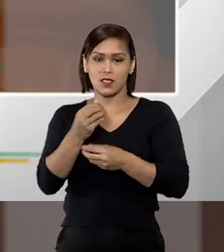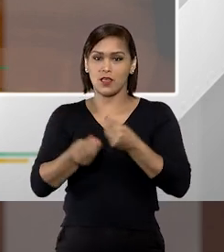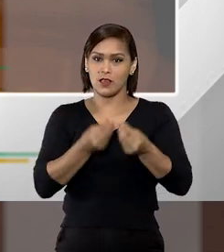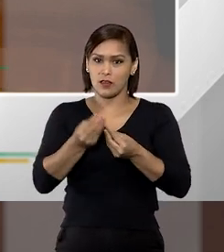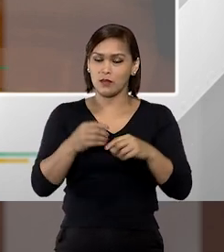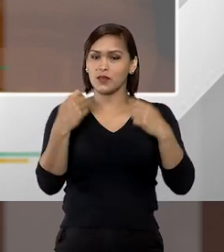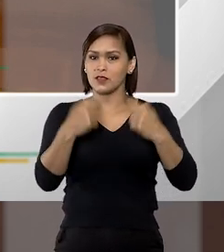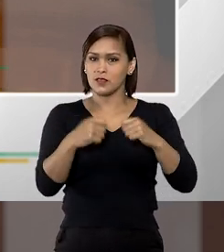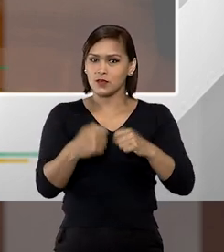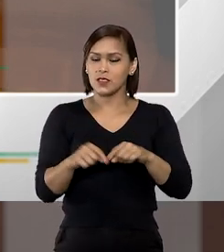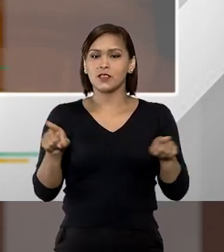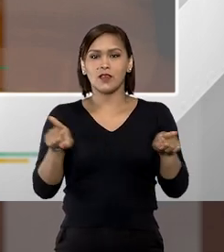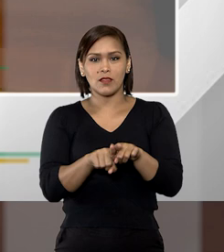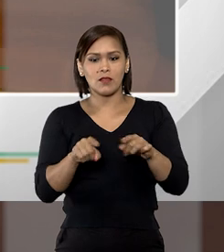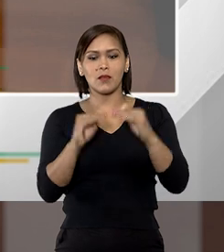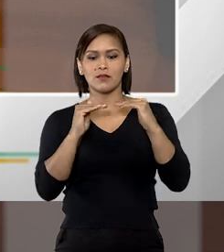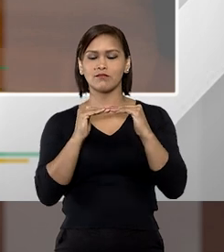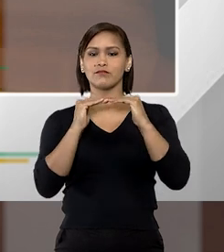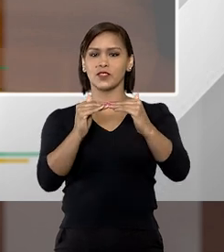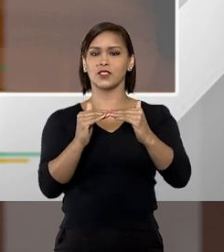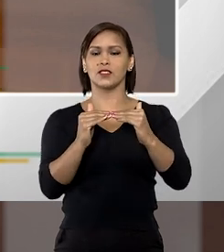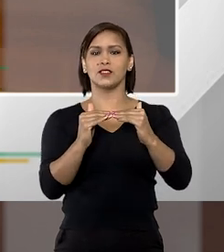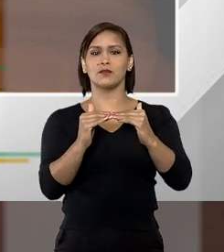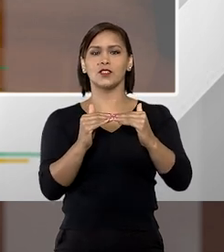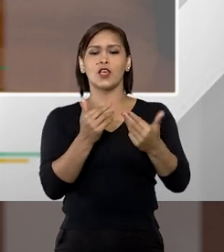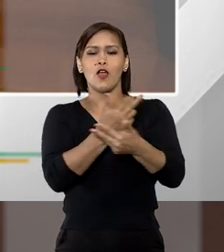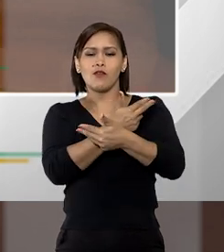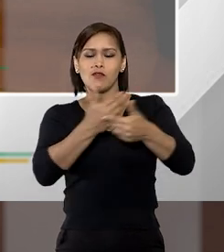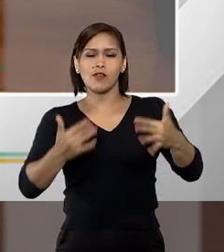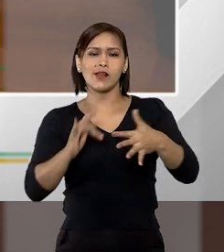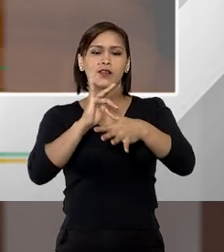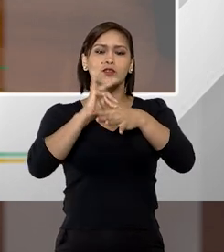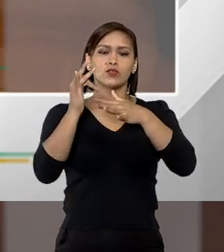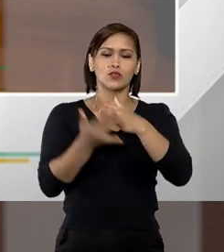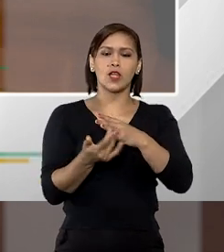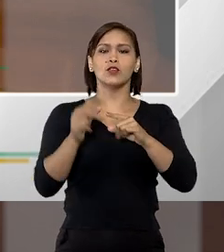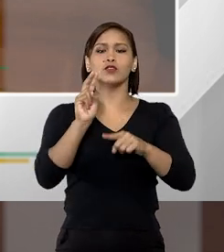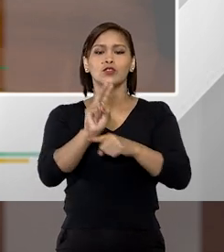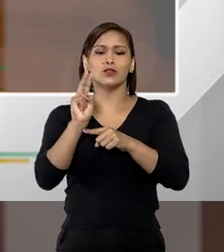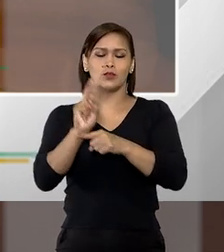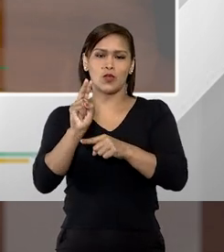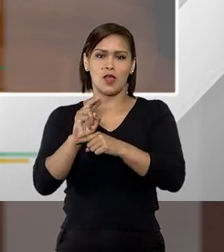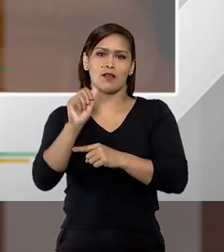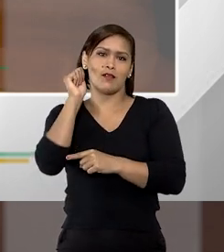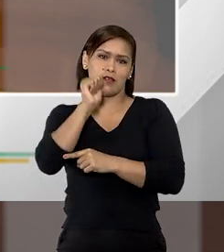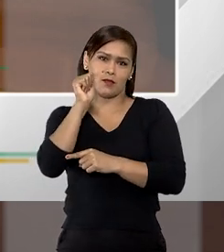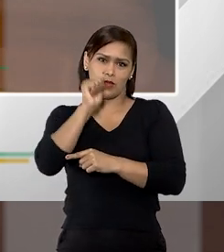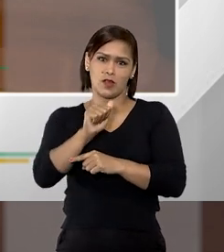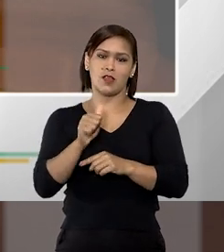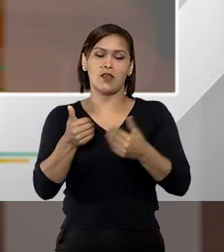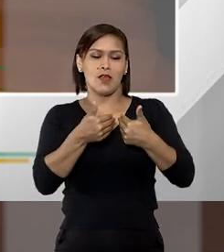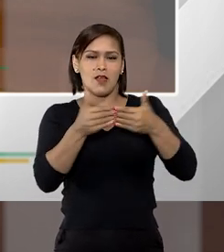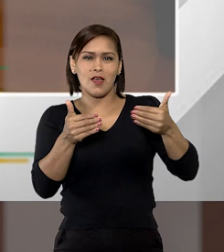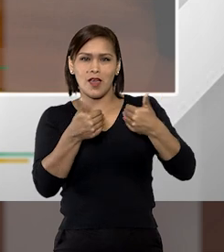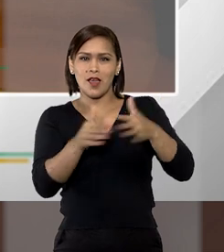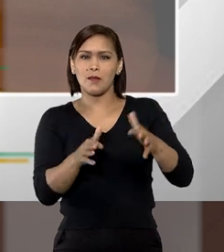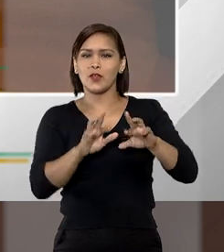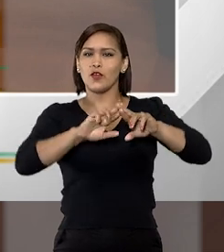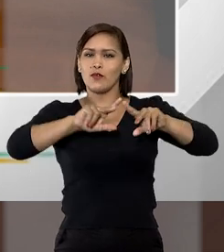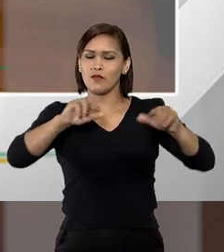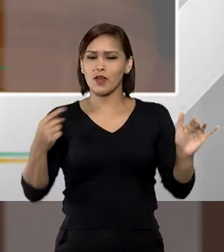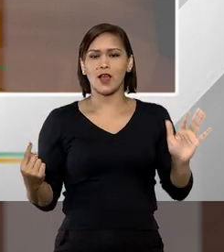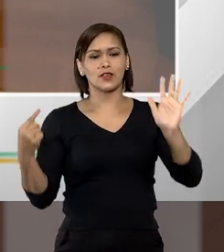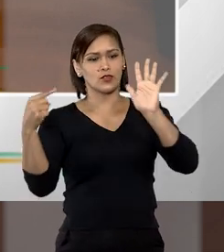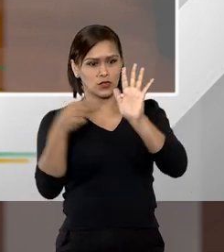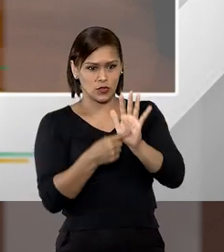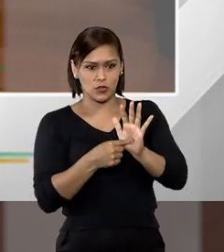o quanto que a gente precisa, sim, estabelecer muitos canais de proteção dessa mulher. A gente abriu muitos canais de denúncia e